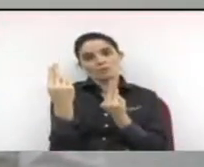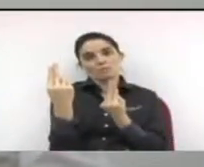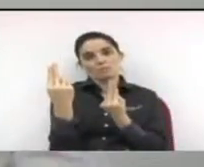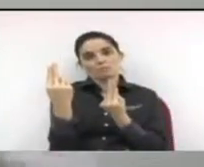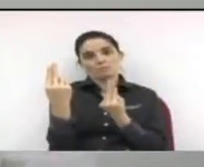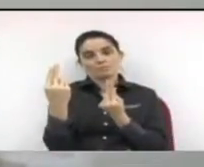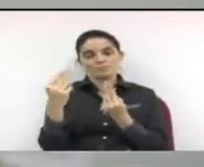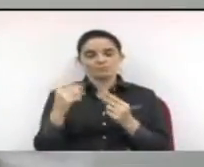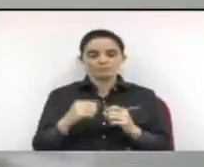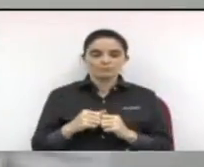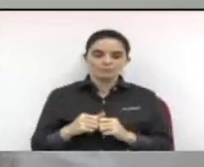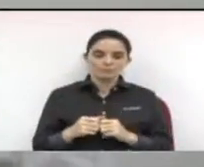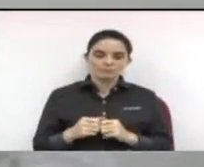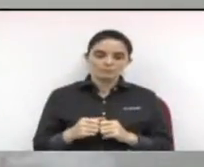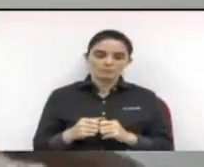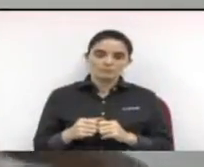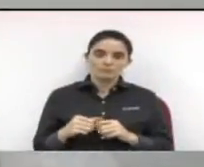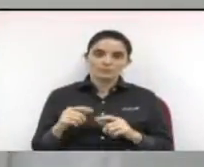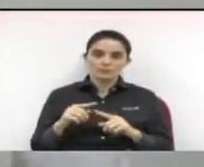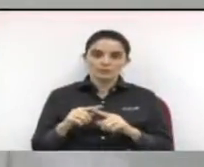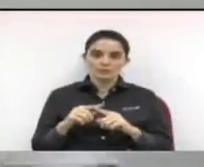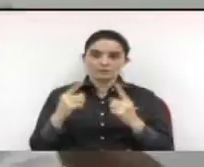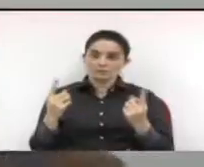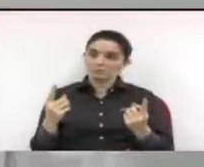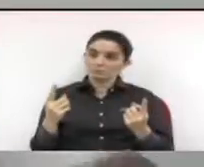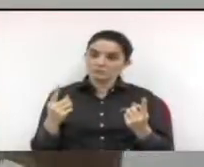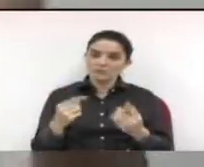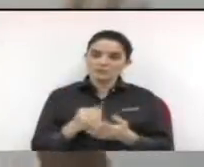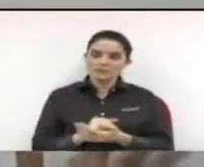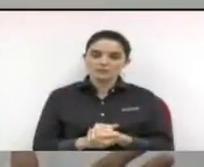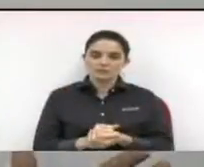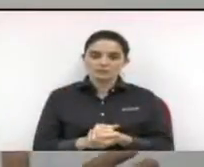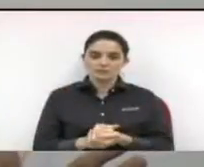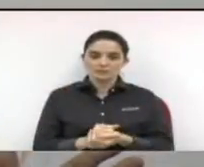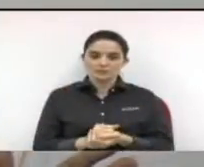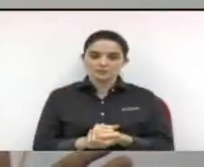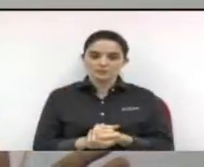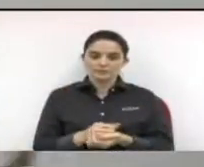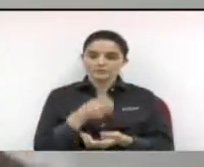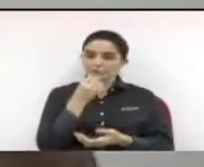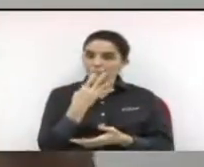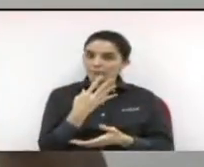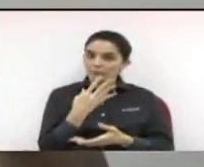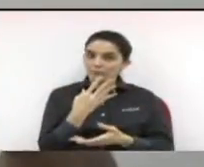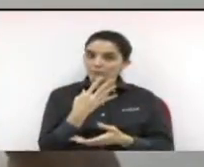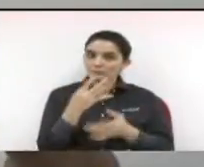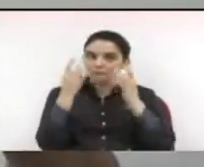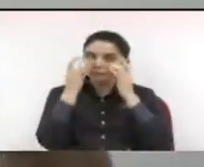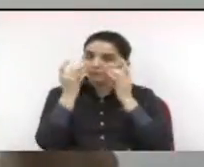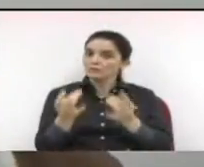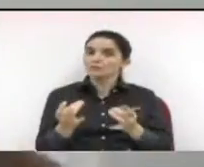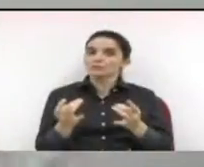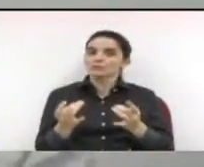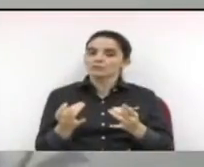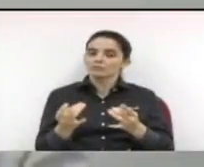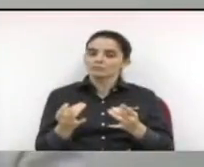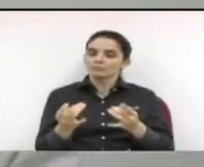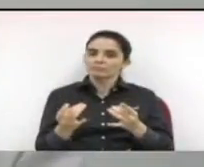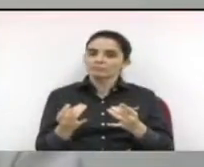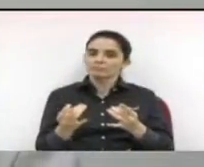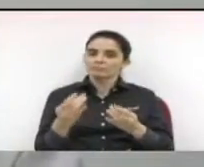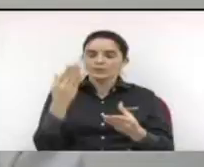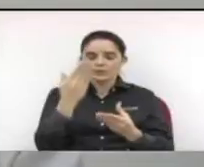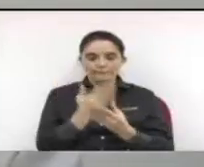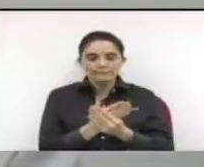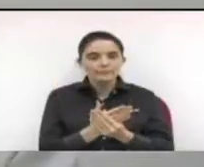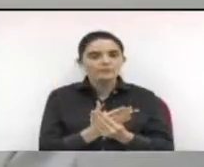para que a gente não dê banho na criança, jogue a bacia, a água, a criança, tudo fora. Porque é um processo, o OP é um processo